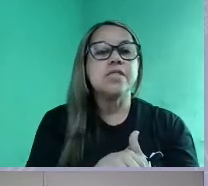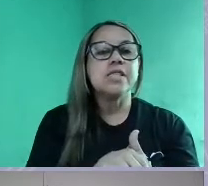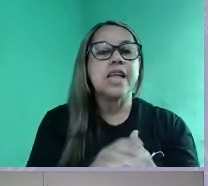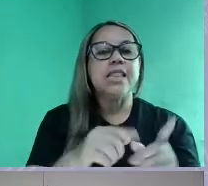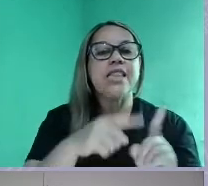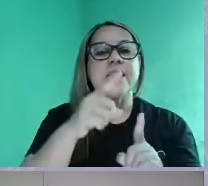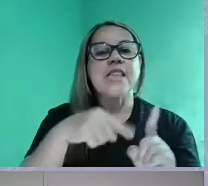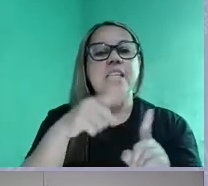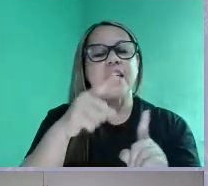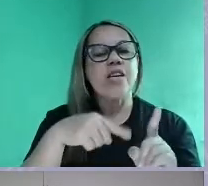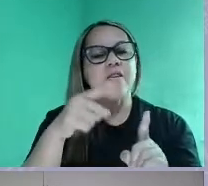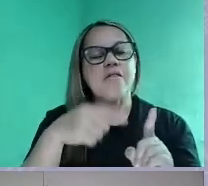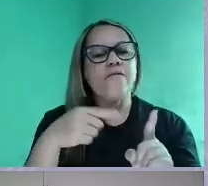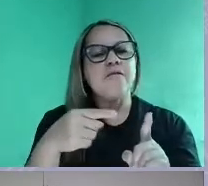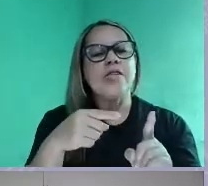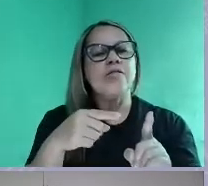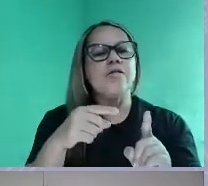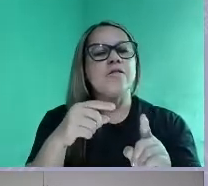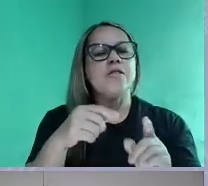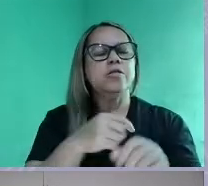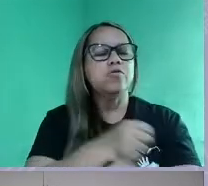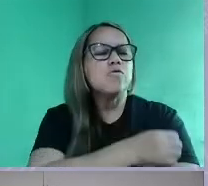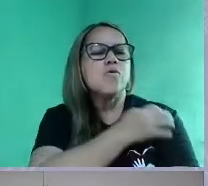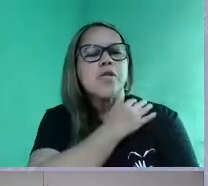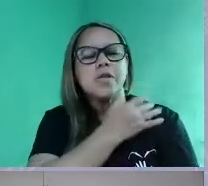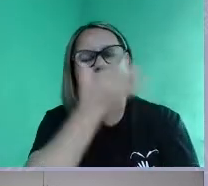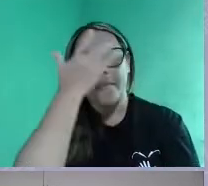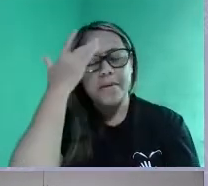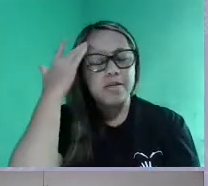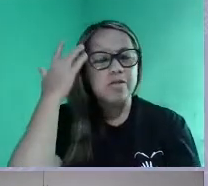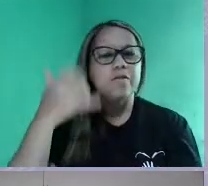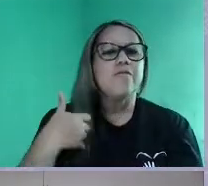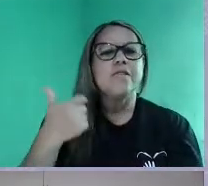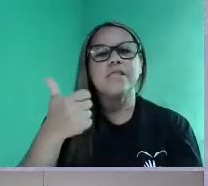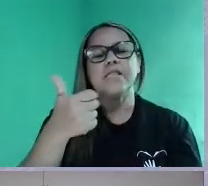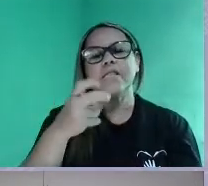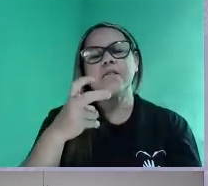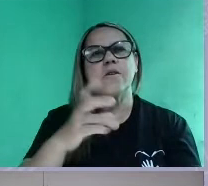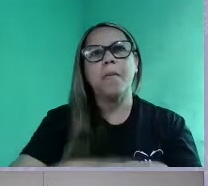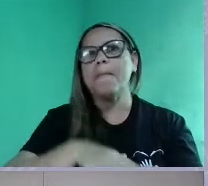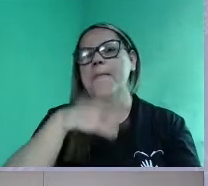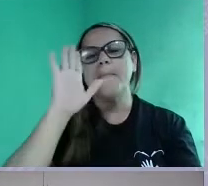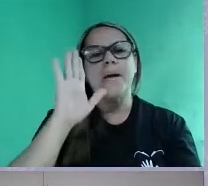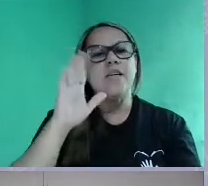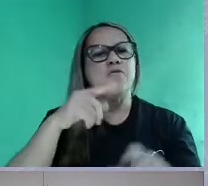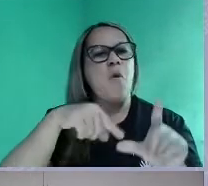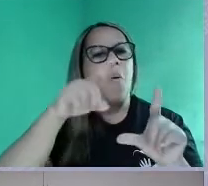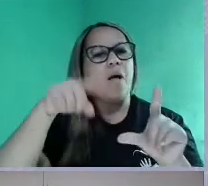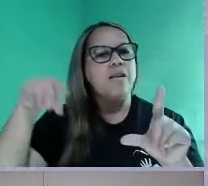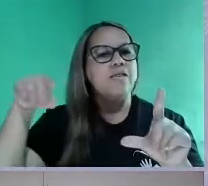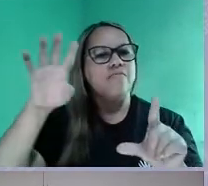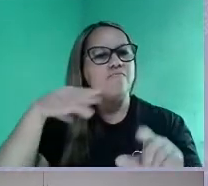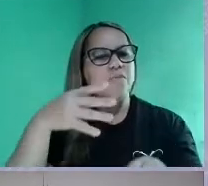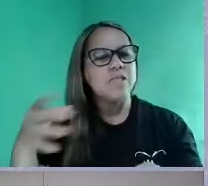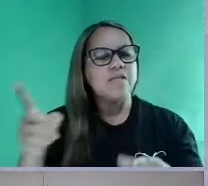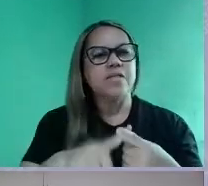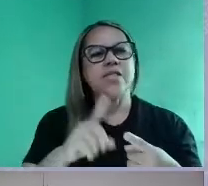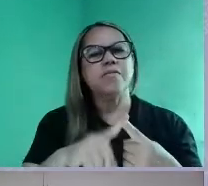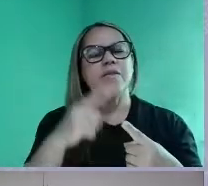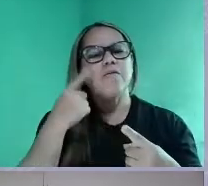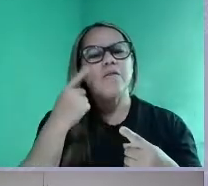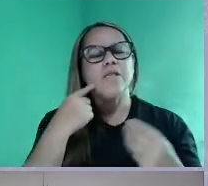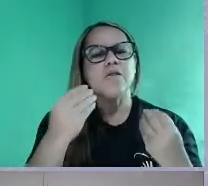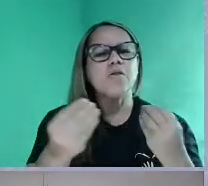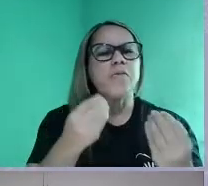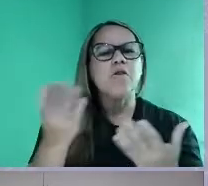pessoas com 25 anos ou mais de idade, Brasil 2019, foi uma tabela, gráfico. Diagnóstico da inserção dos